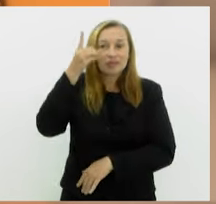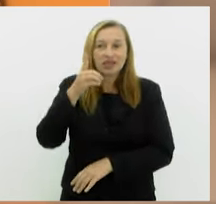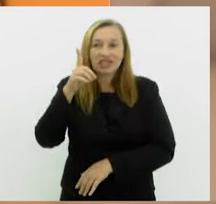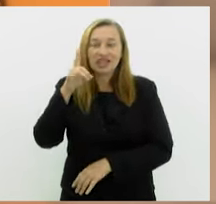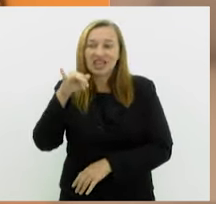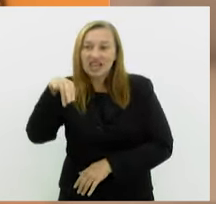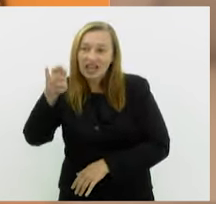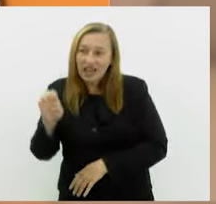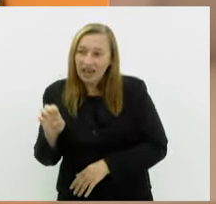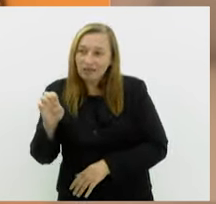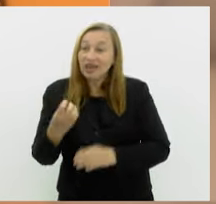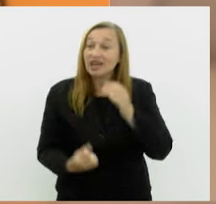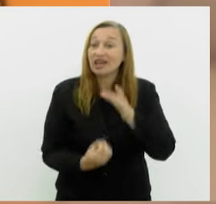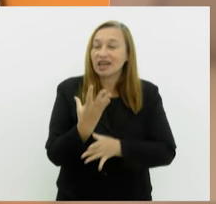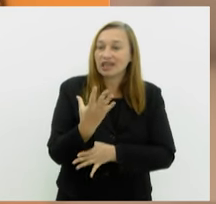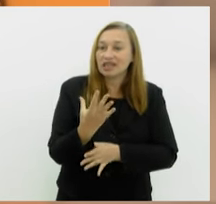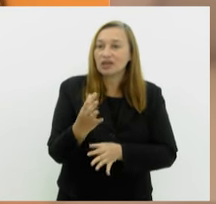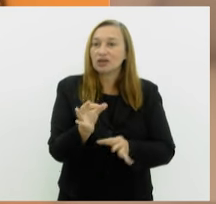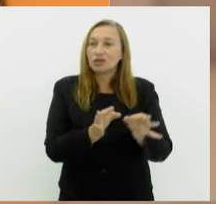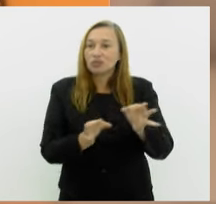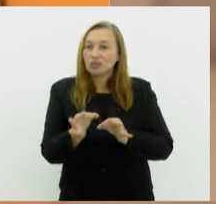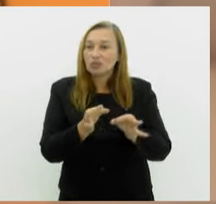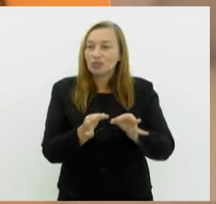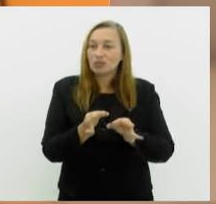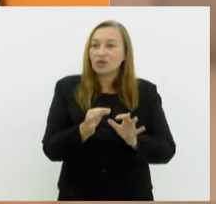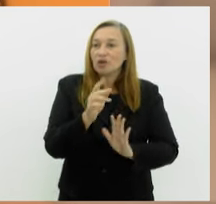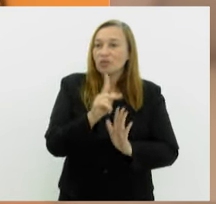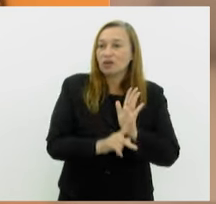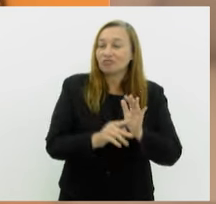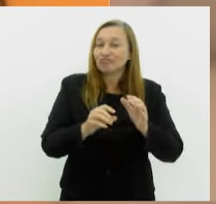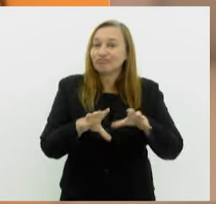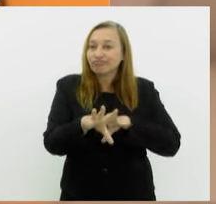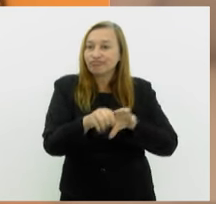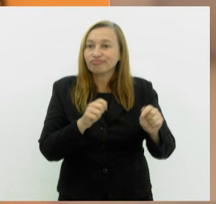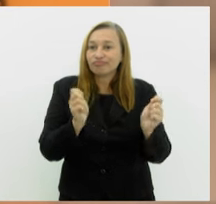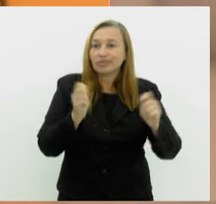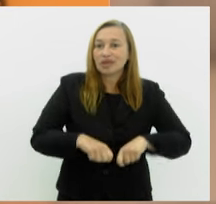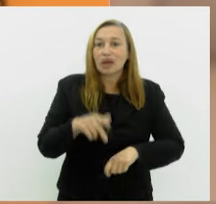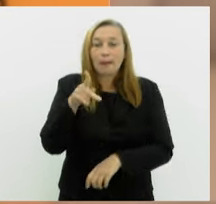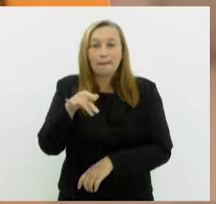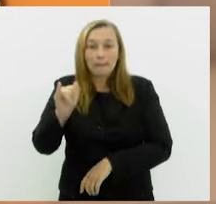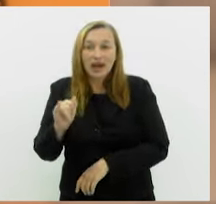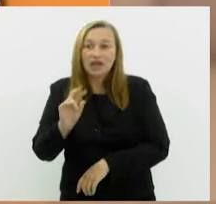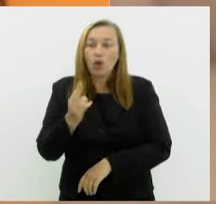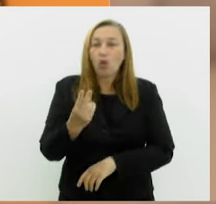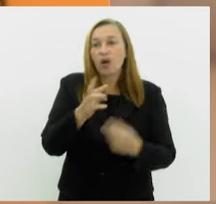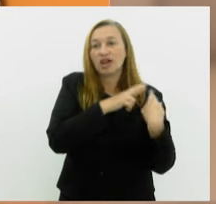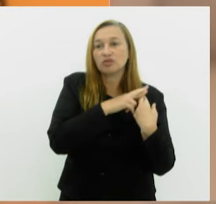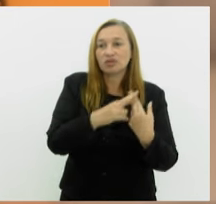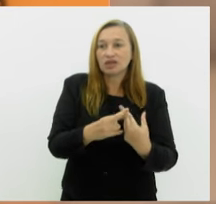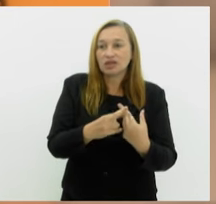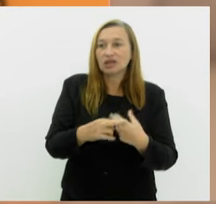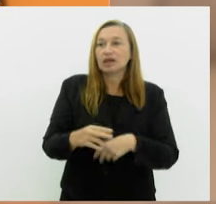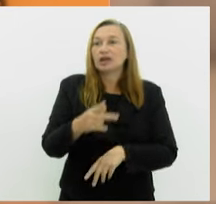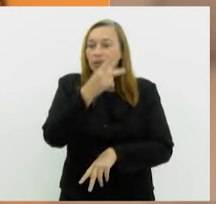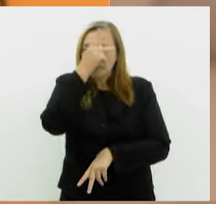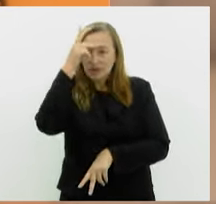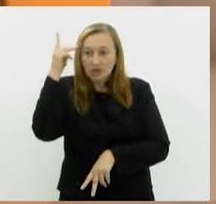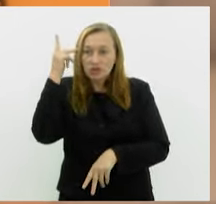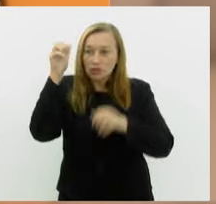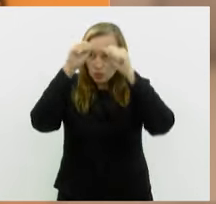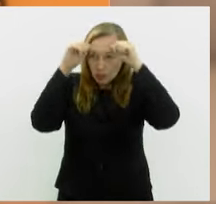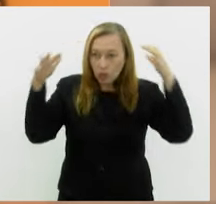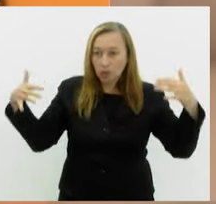Rolly, que pede a criação de um programa de acolhimento e capacitação para pais ou responsáveis de pessoas diagnosticadas